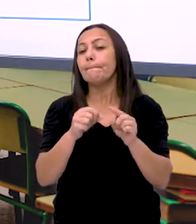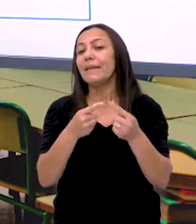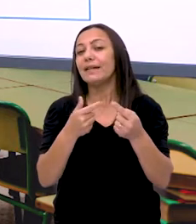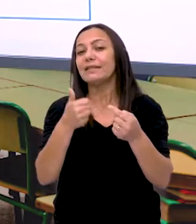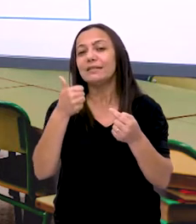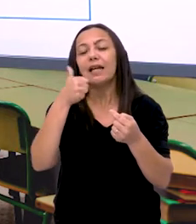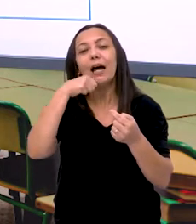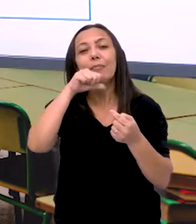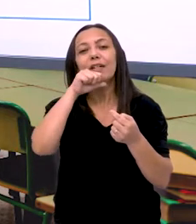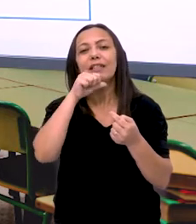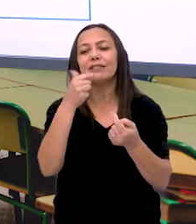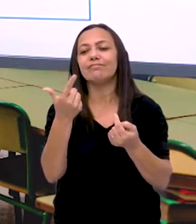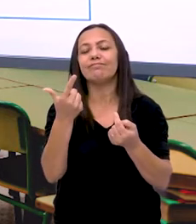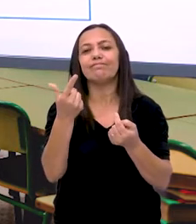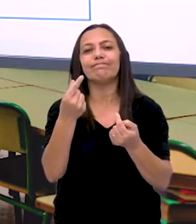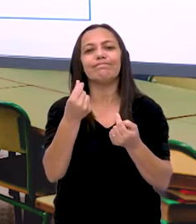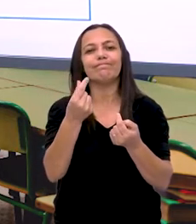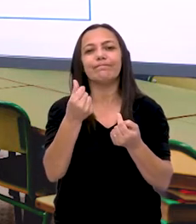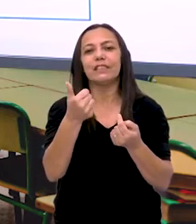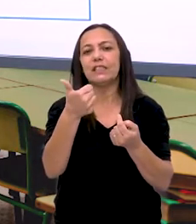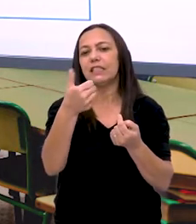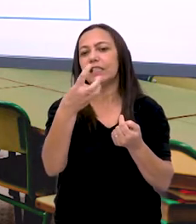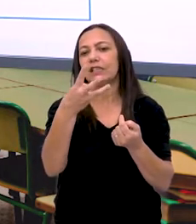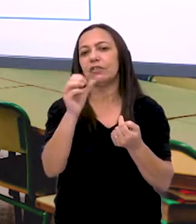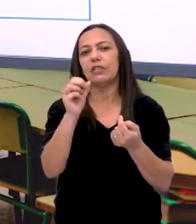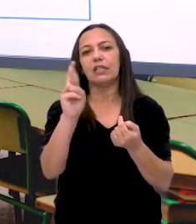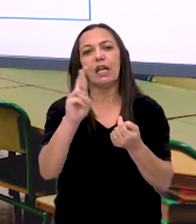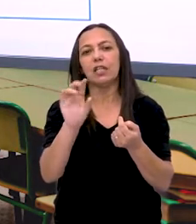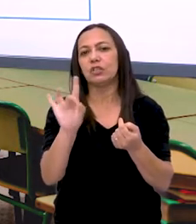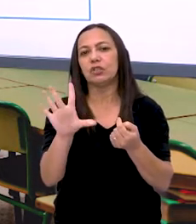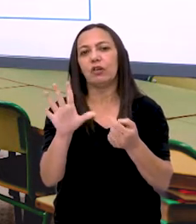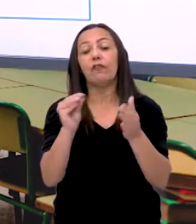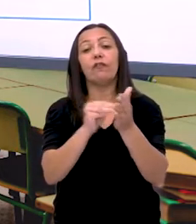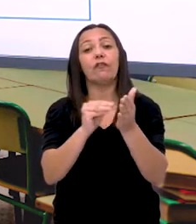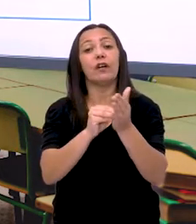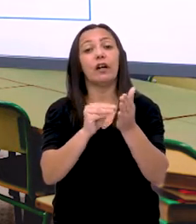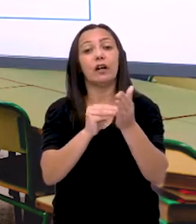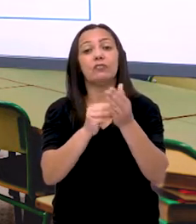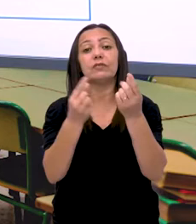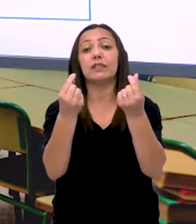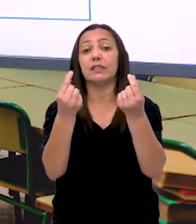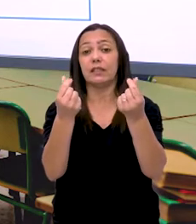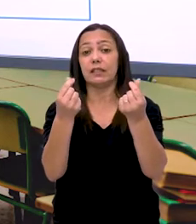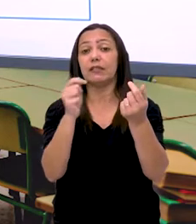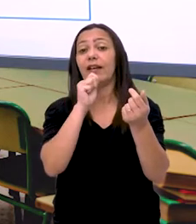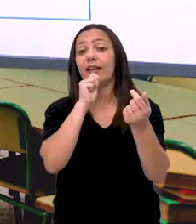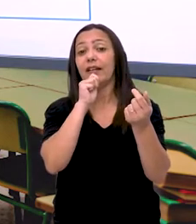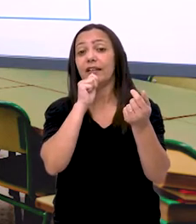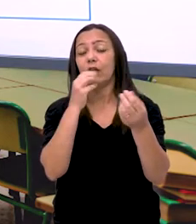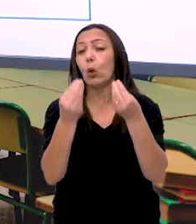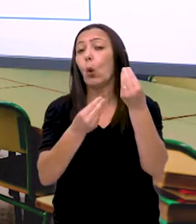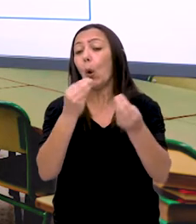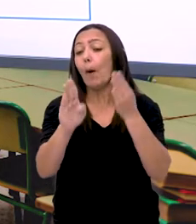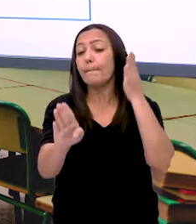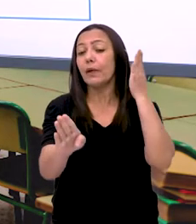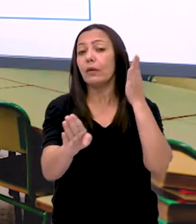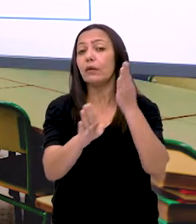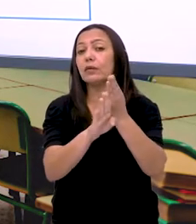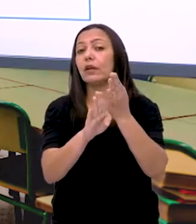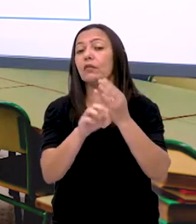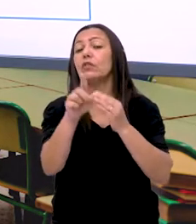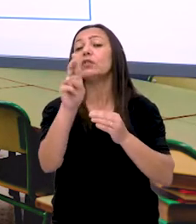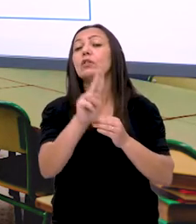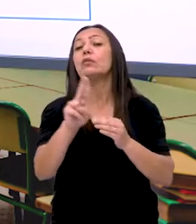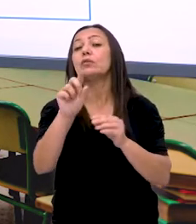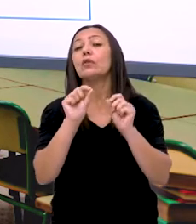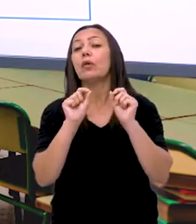trinta. Falta uma quantidade. O que nós temos que fazer para descobrir? Que continha